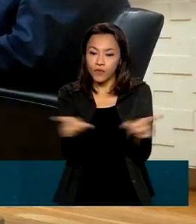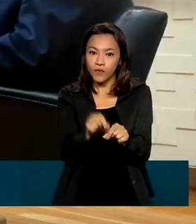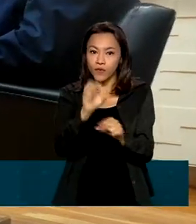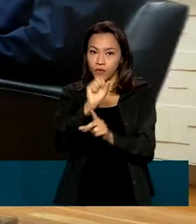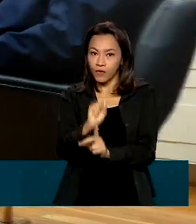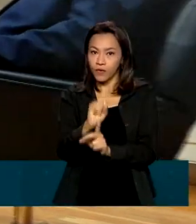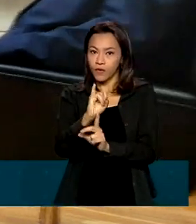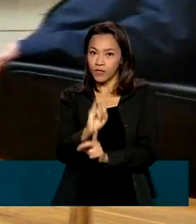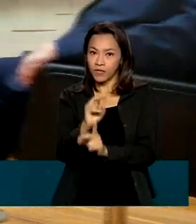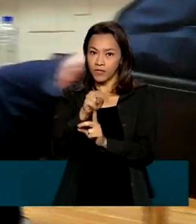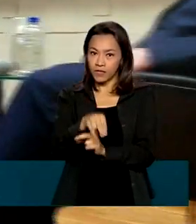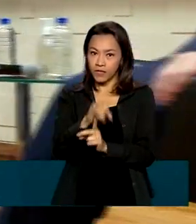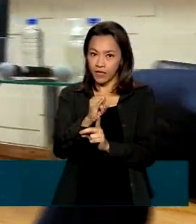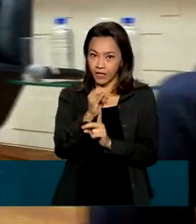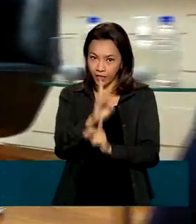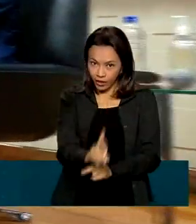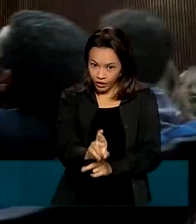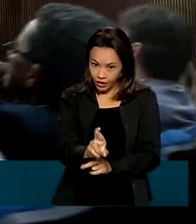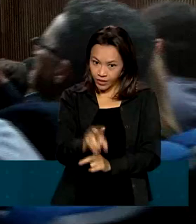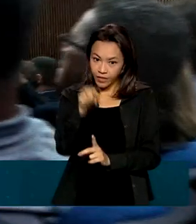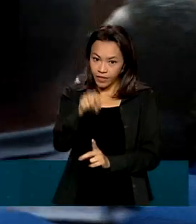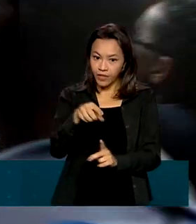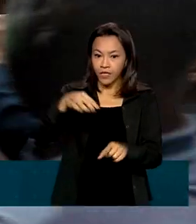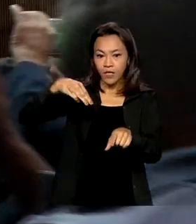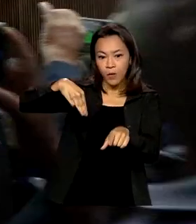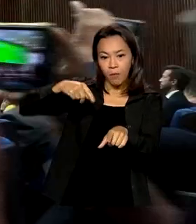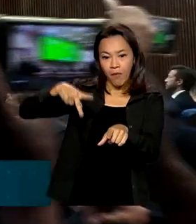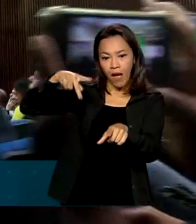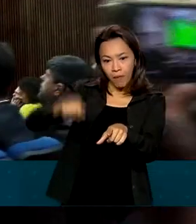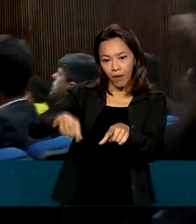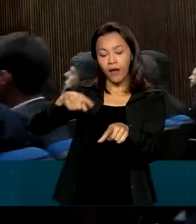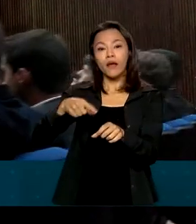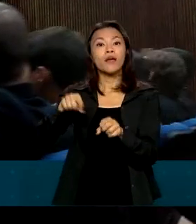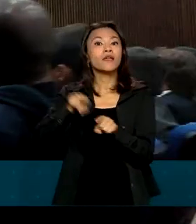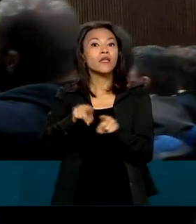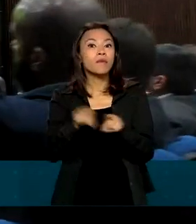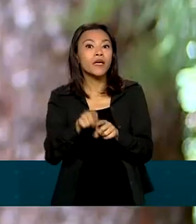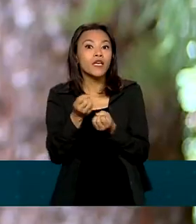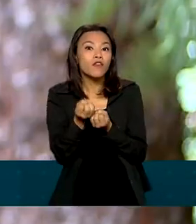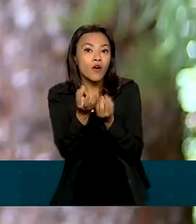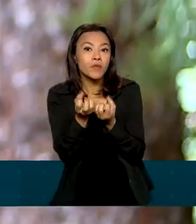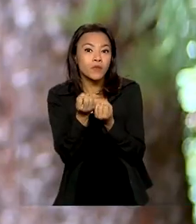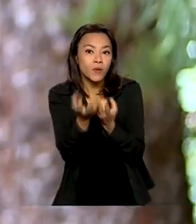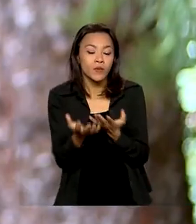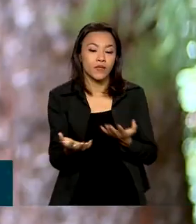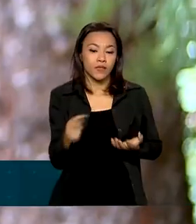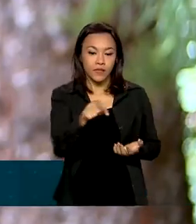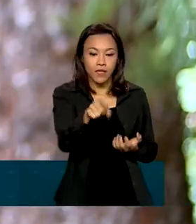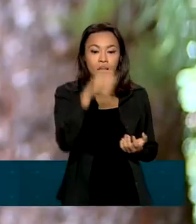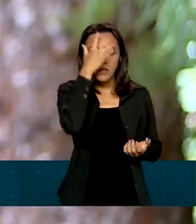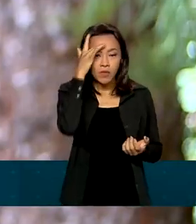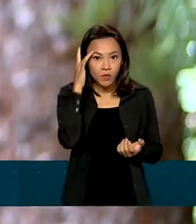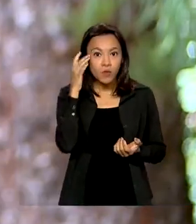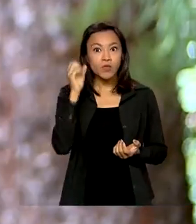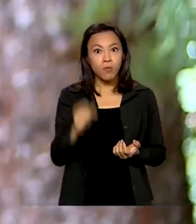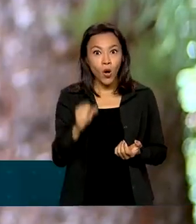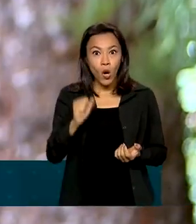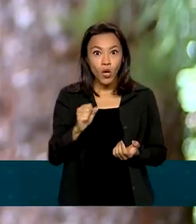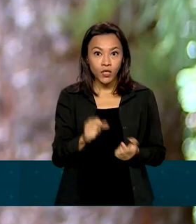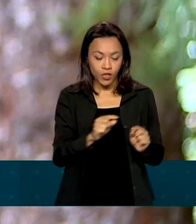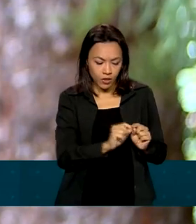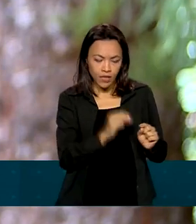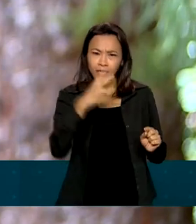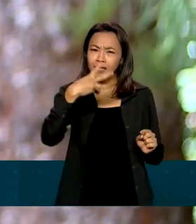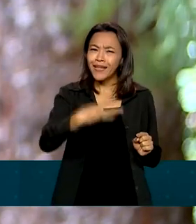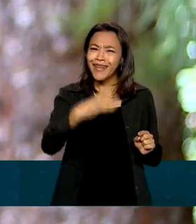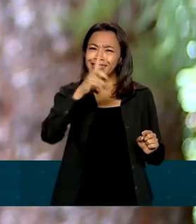traz inovações como mapas em 3D e camadas de informação interativas. As pessoas podem navegar por meio de mapas em 3D,